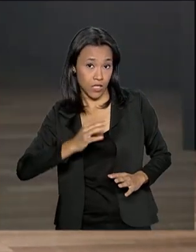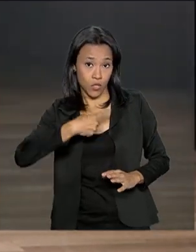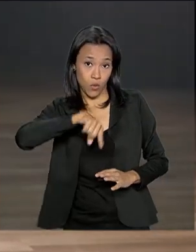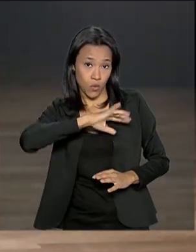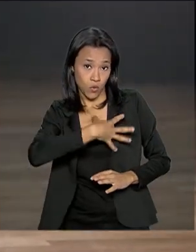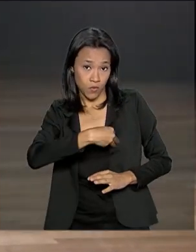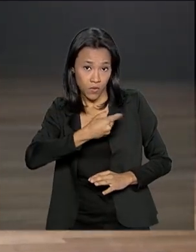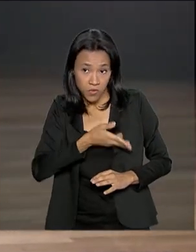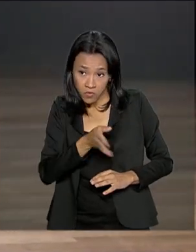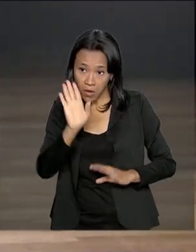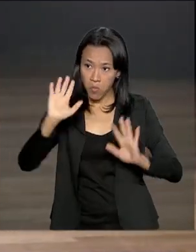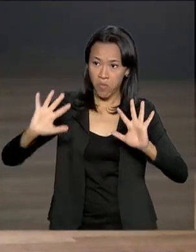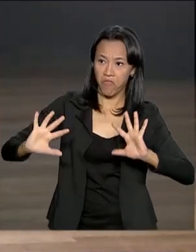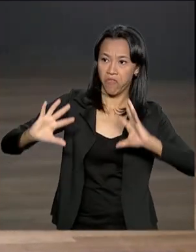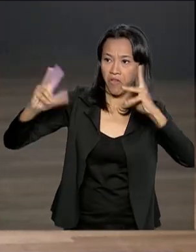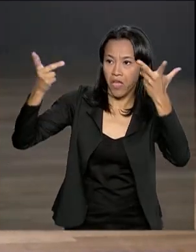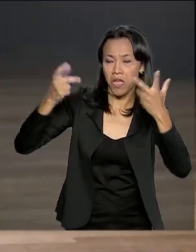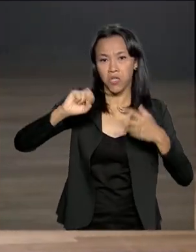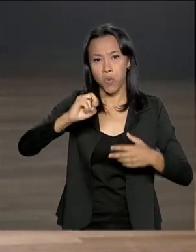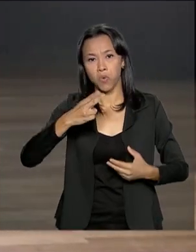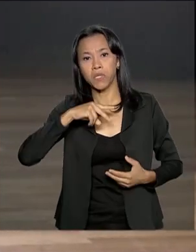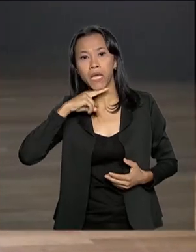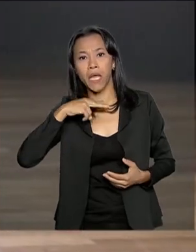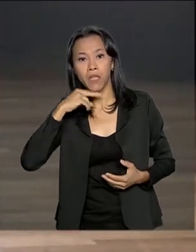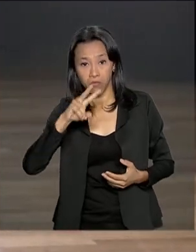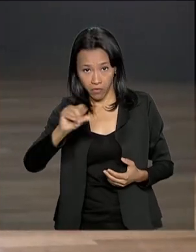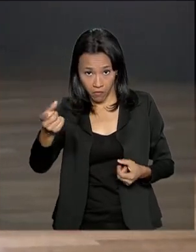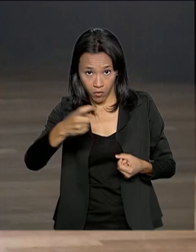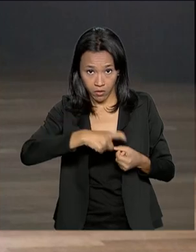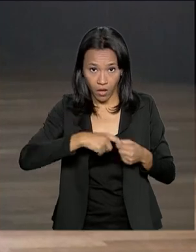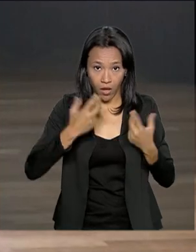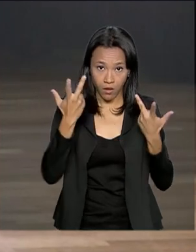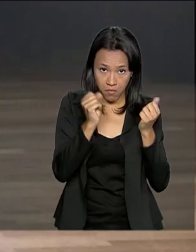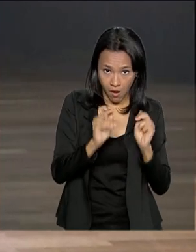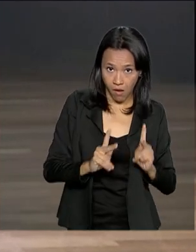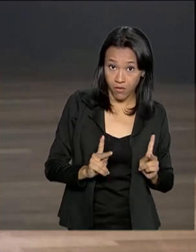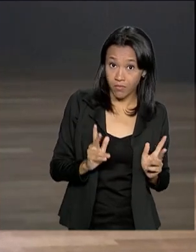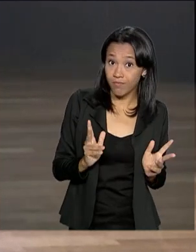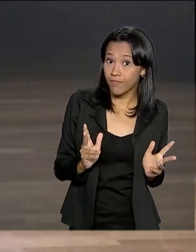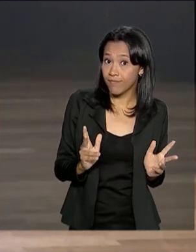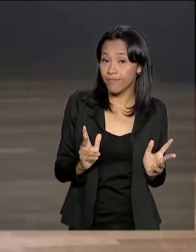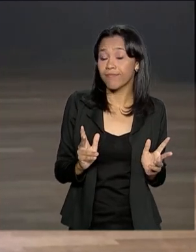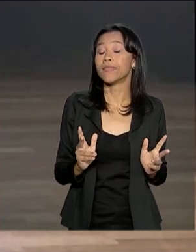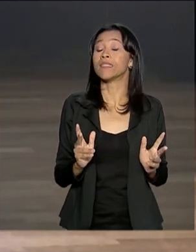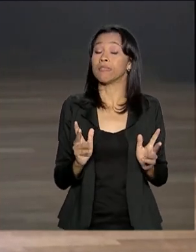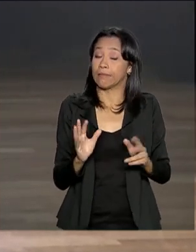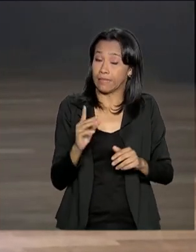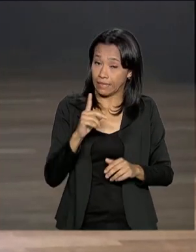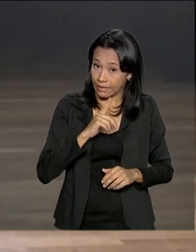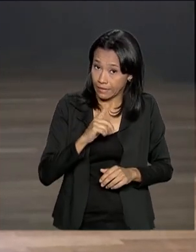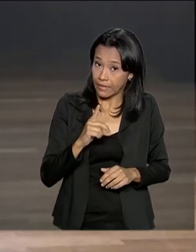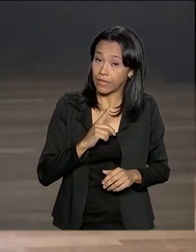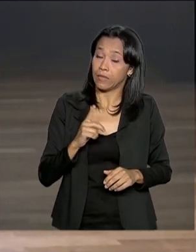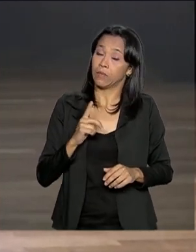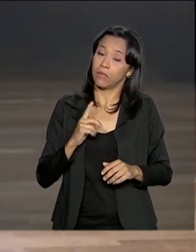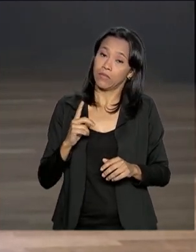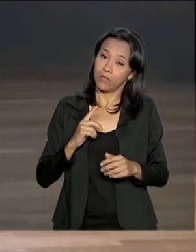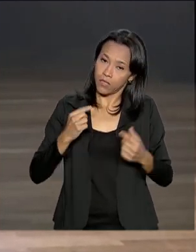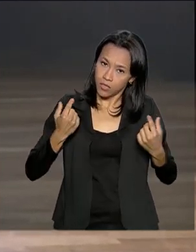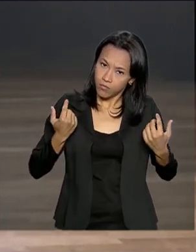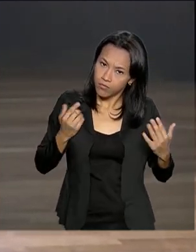a alguma festa, ou os nossos netos voltarão tranquilos para as suas casas. Então, temos que enfrentar isso.